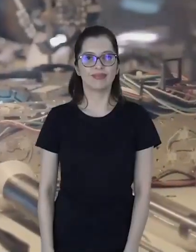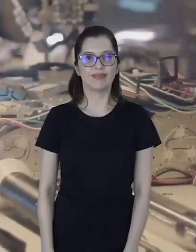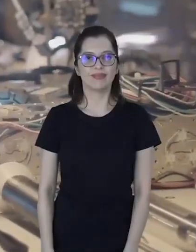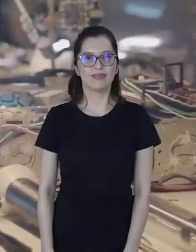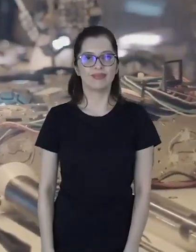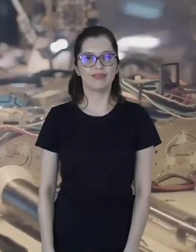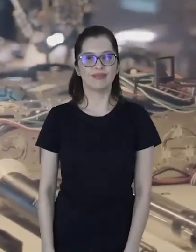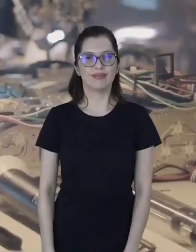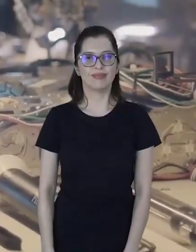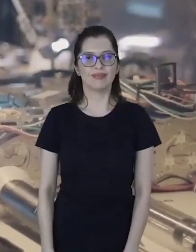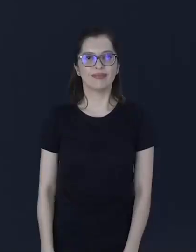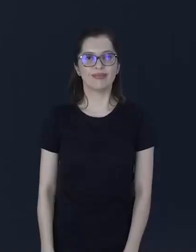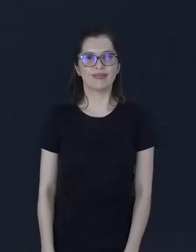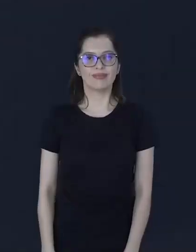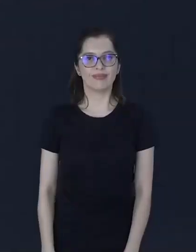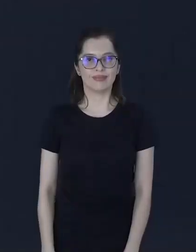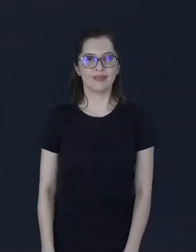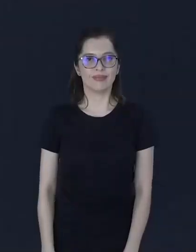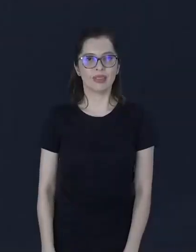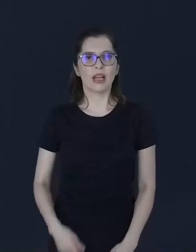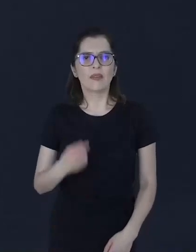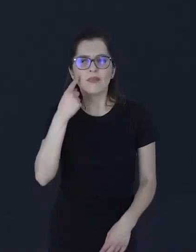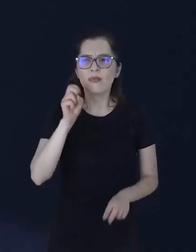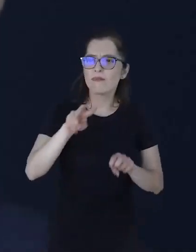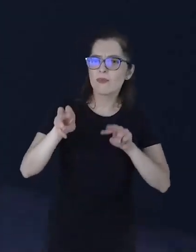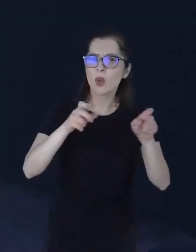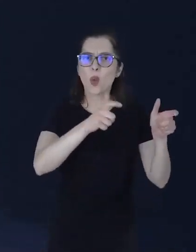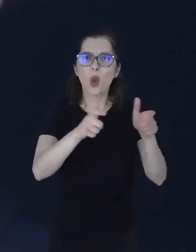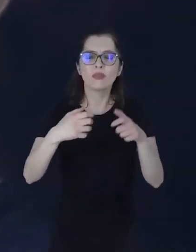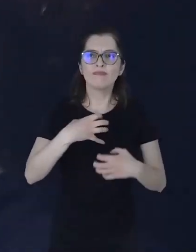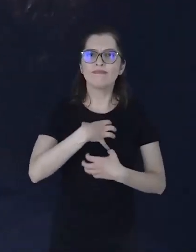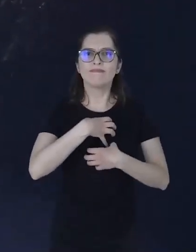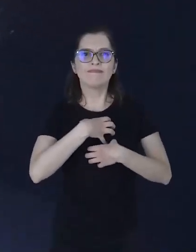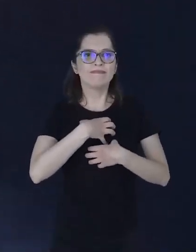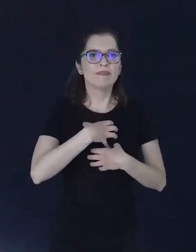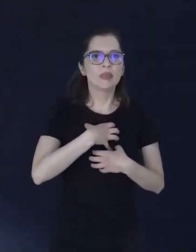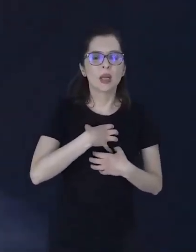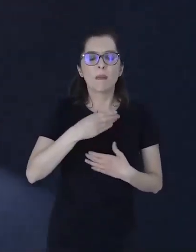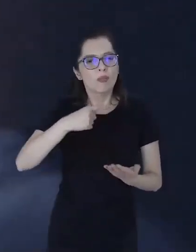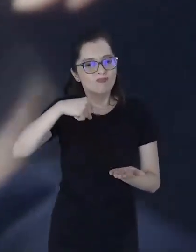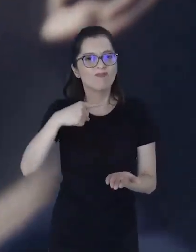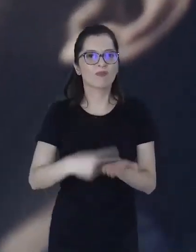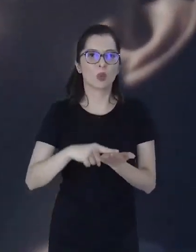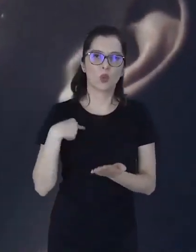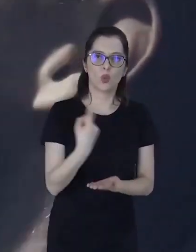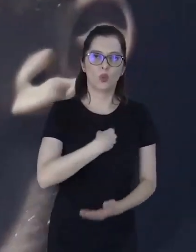Ricardo diante de uma vitrine. Fazer com que todos se sintam bem aqui é o nosso principal compromisso.